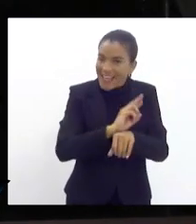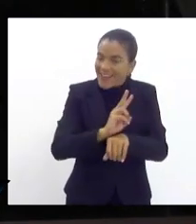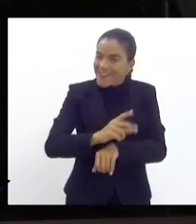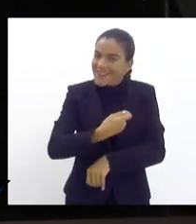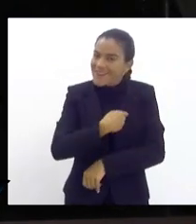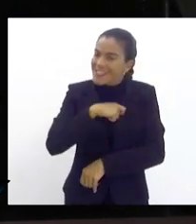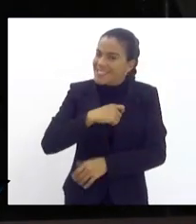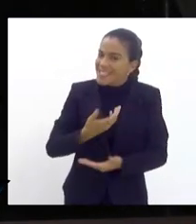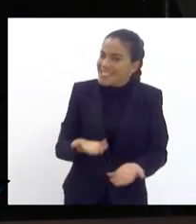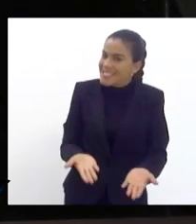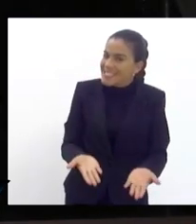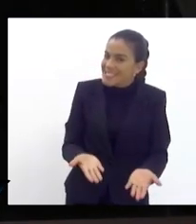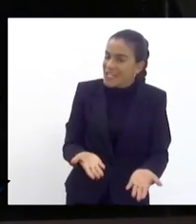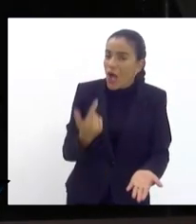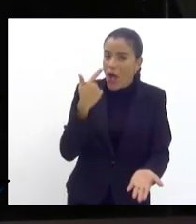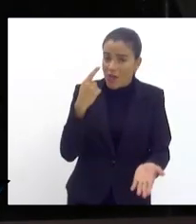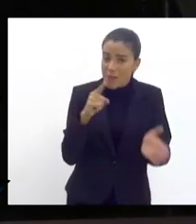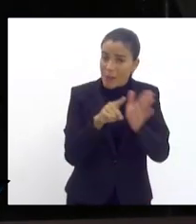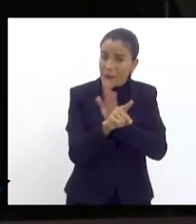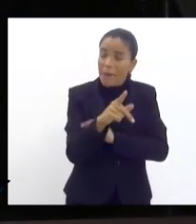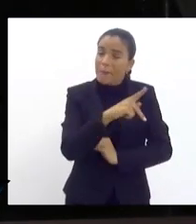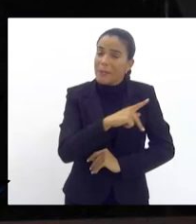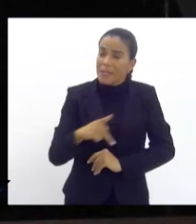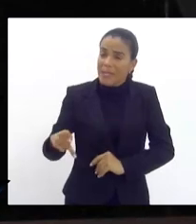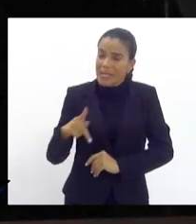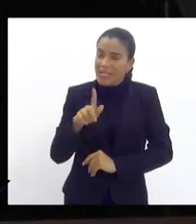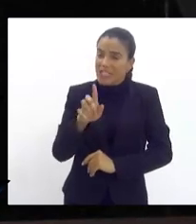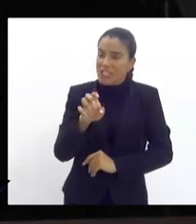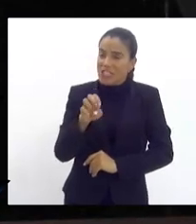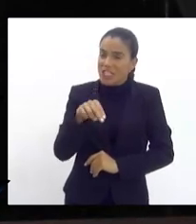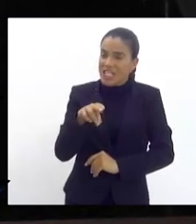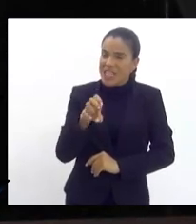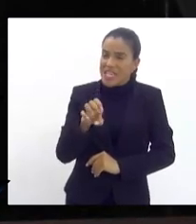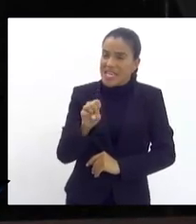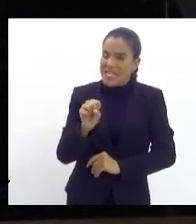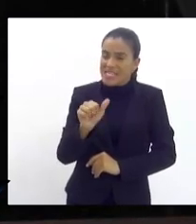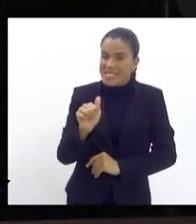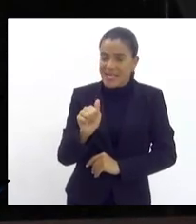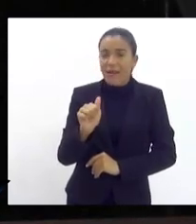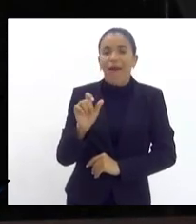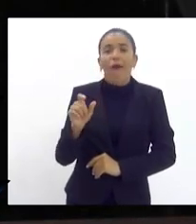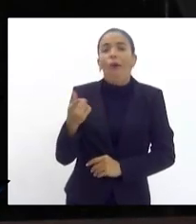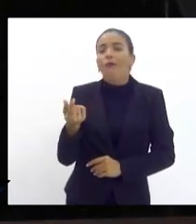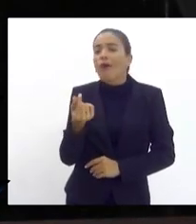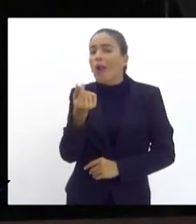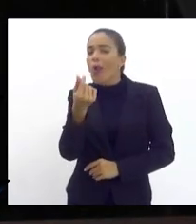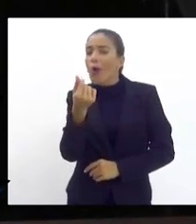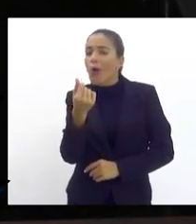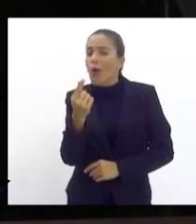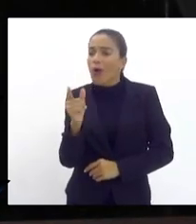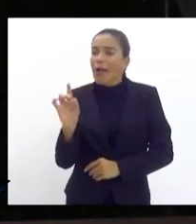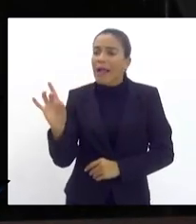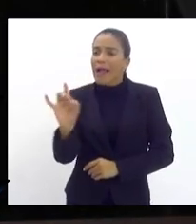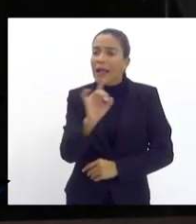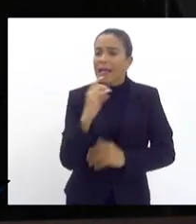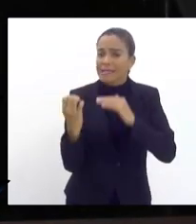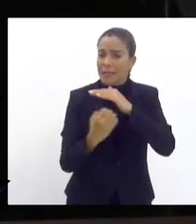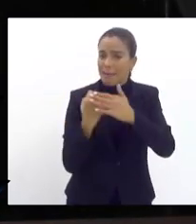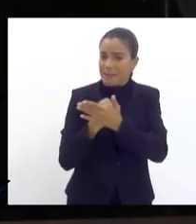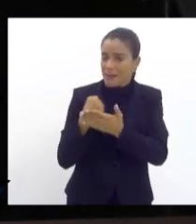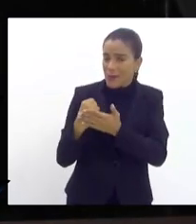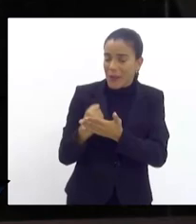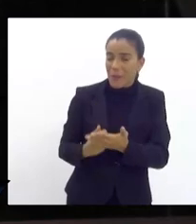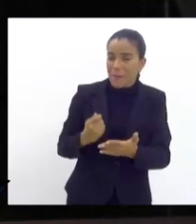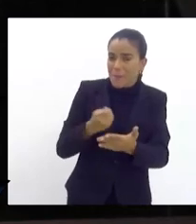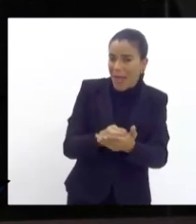quero perguntar ao presidente da Genesa qual o valor que cada concessionária compra em termos de volume de água para